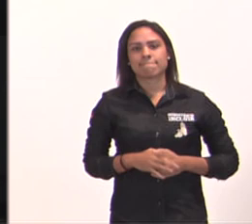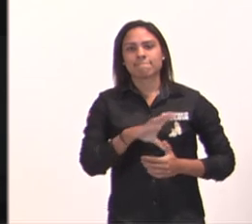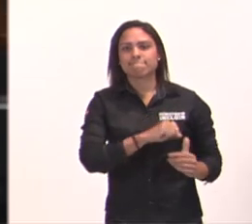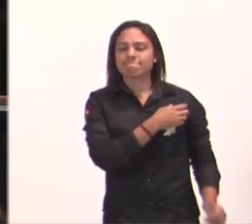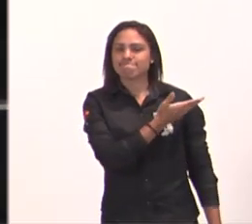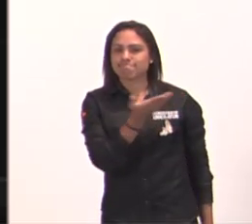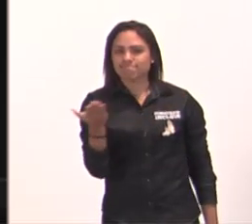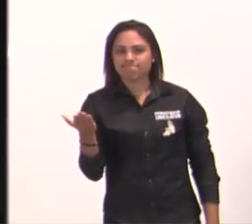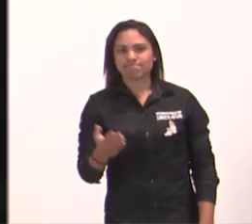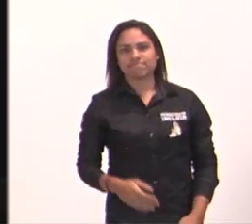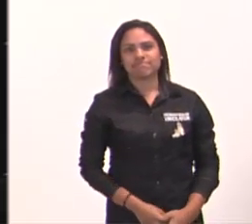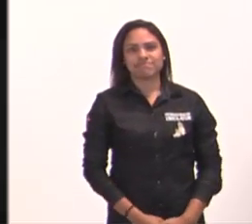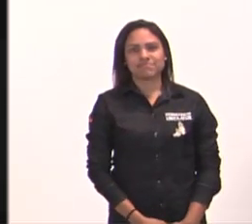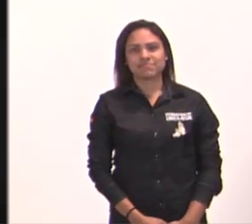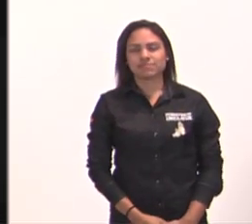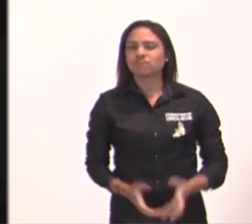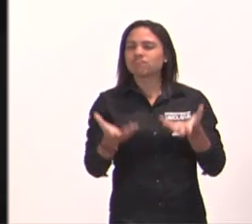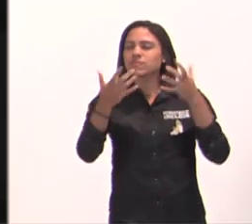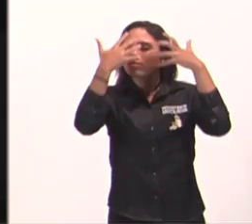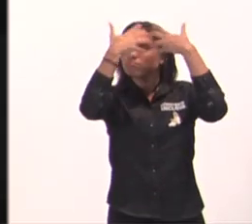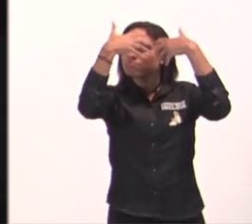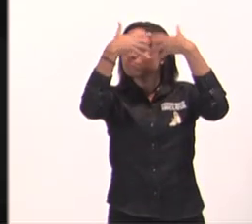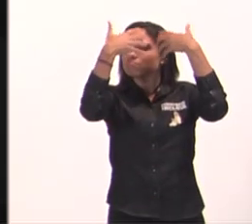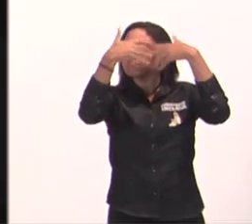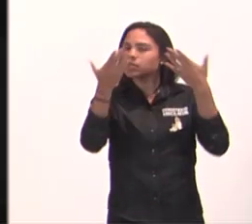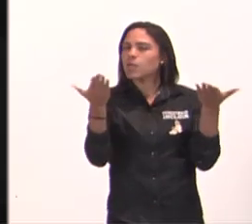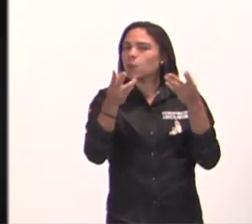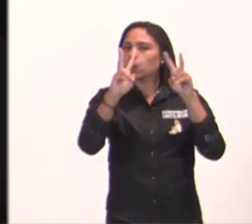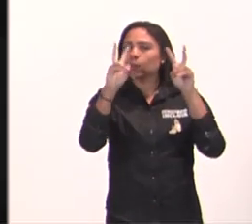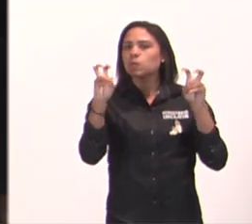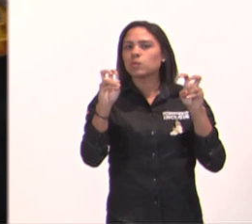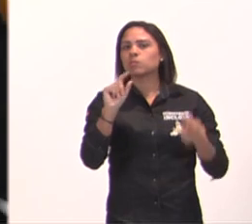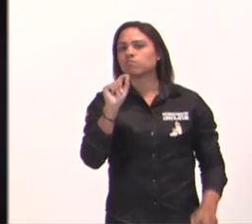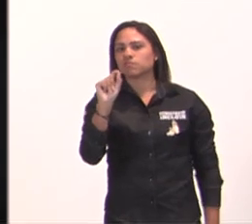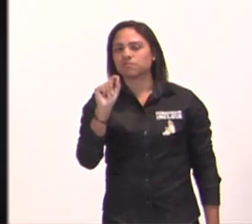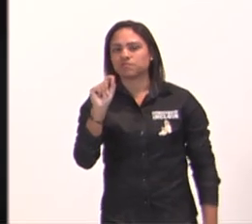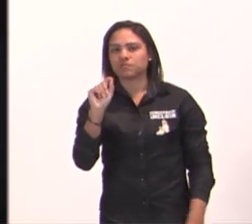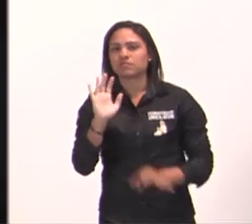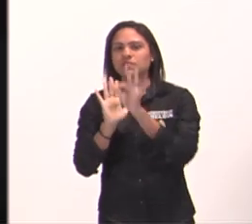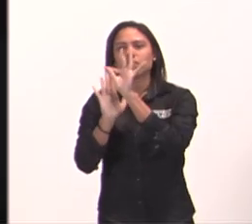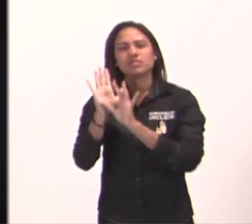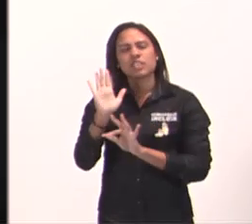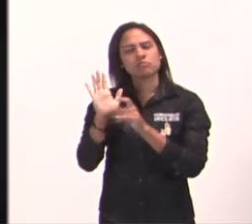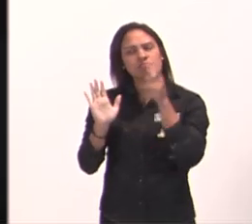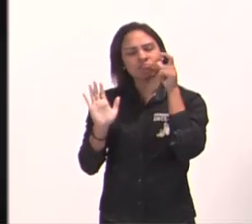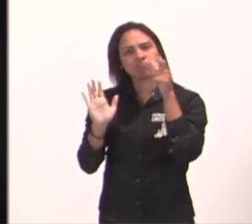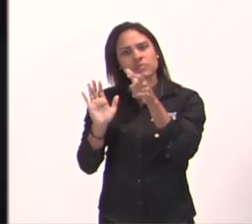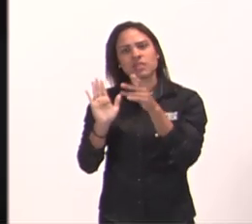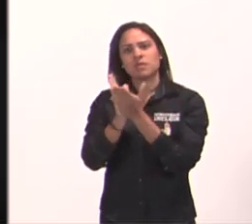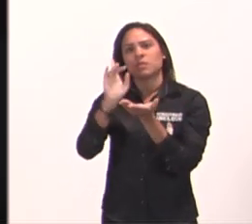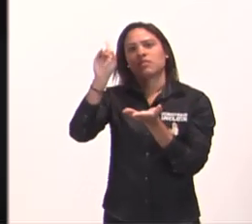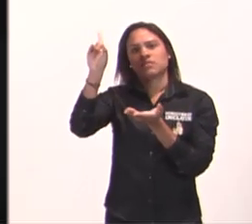Eu queria refletir com você hoje num texto muito interessante da